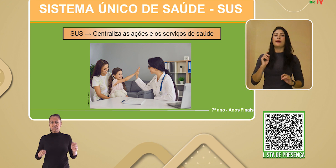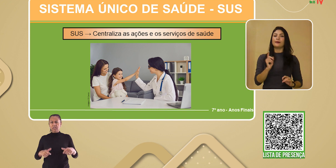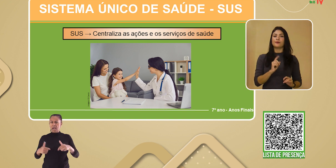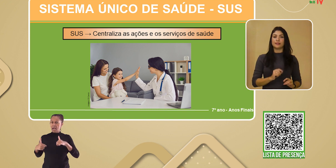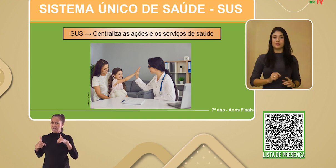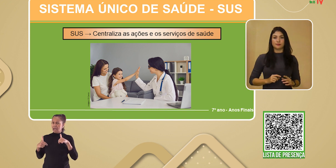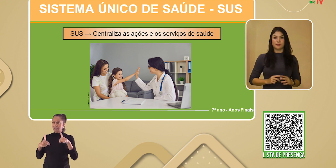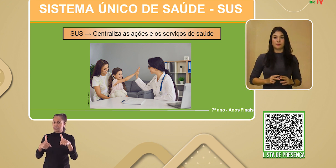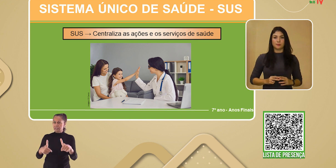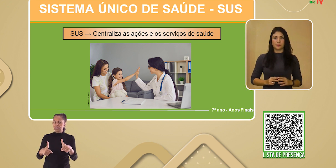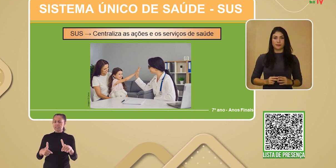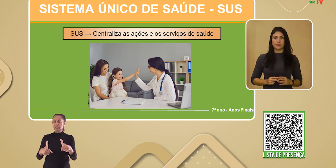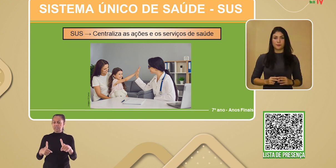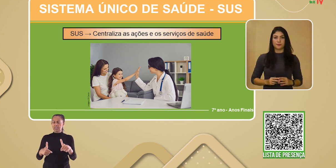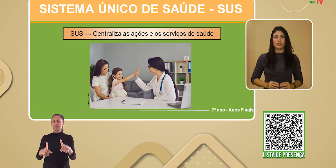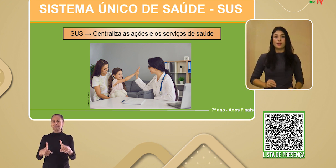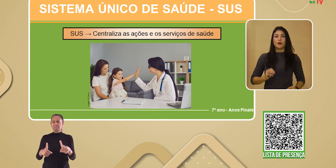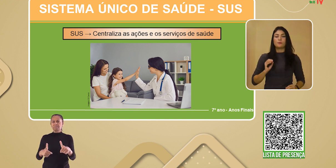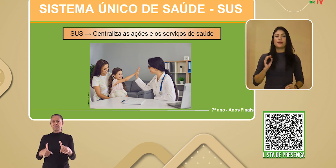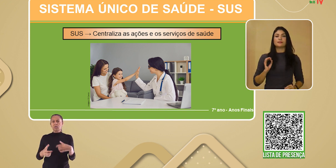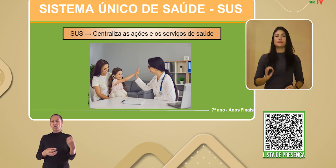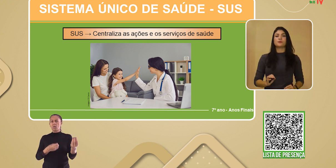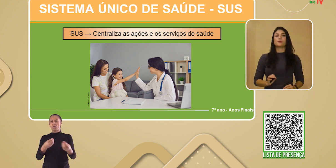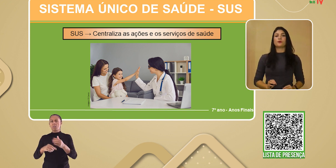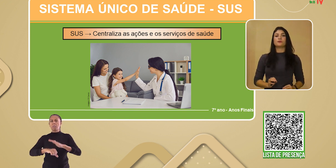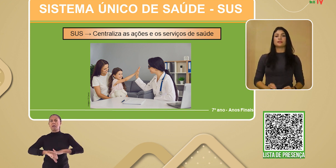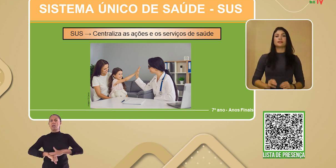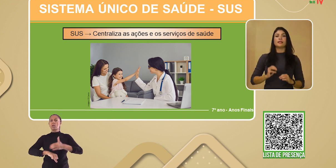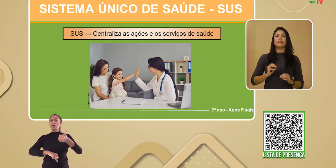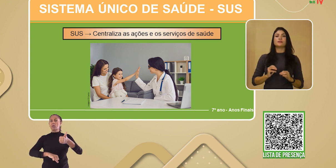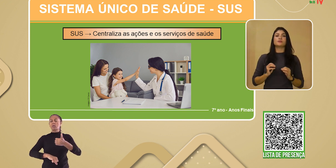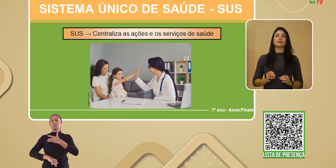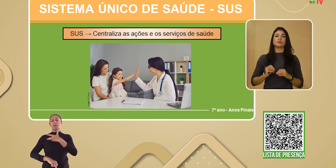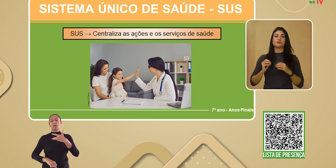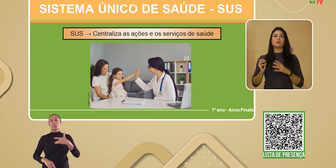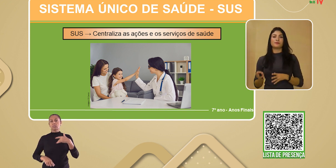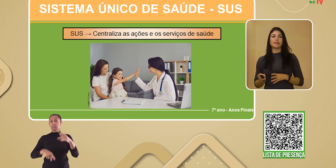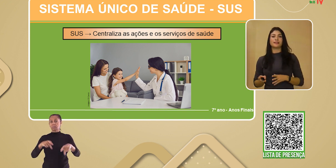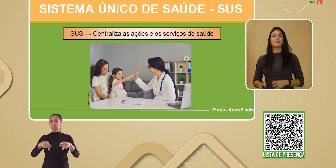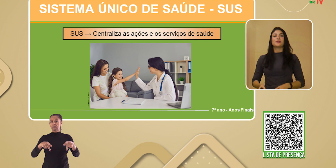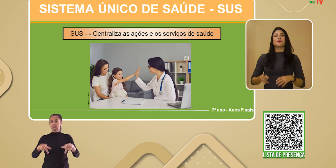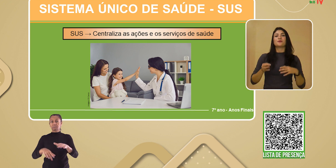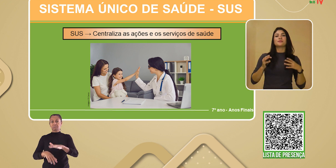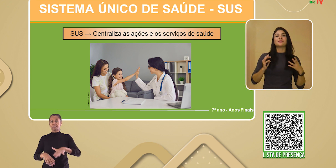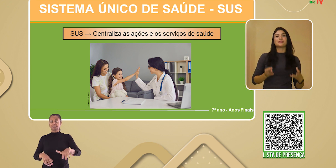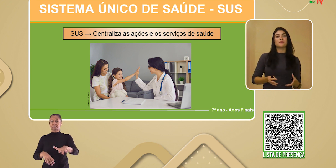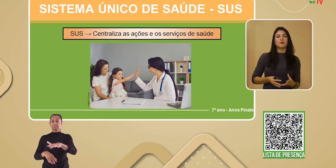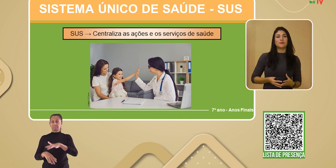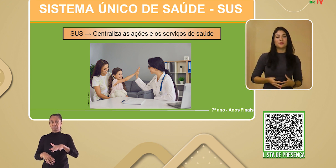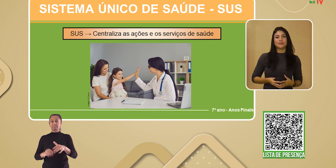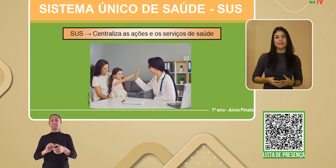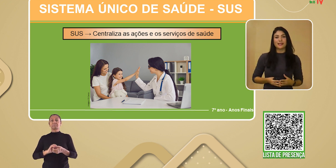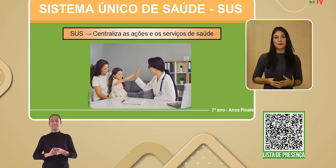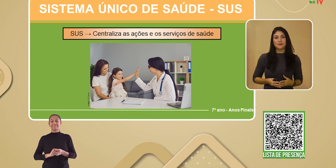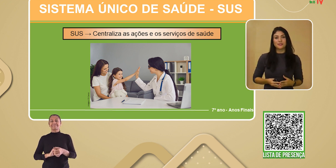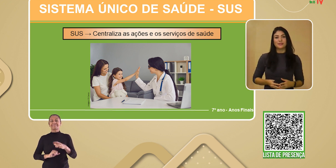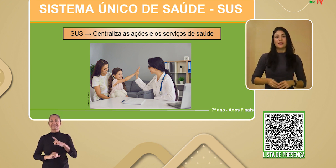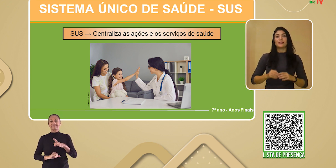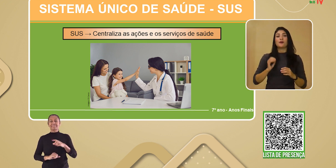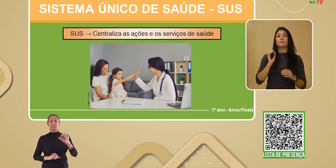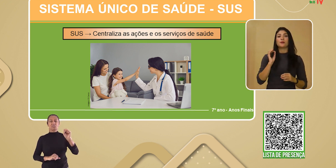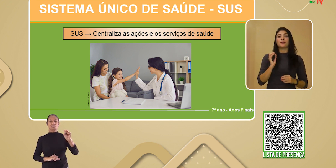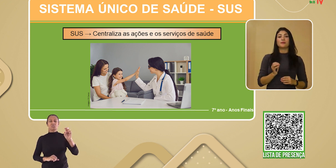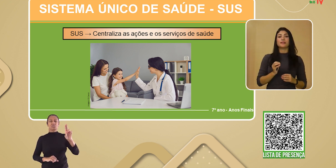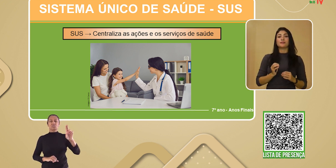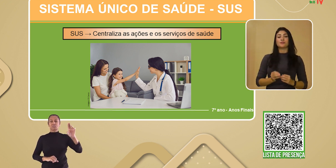e coletiva da população? O Brasil conta desde os anos 90 com o Sistema Único de Saúde,